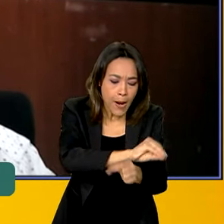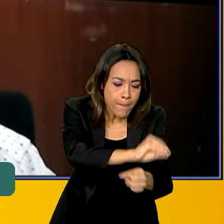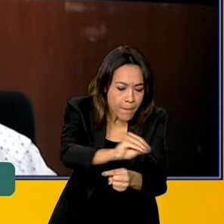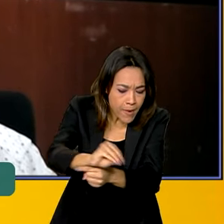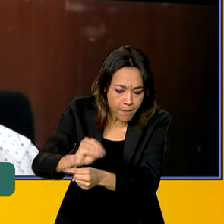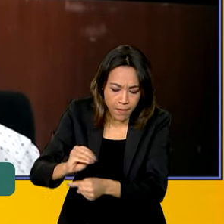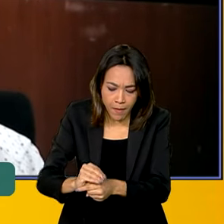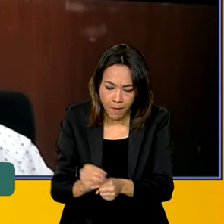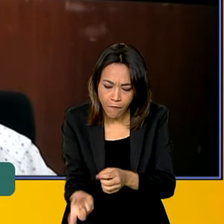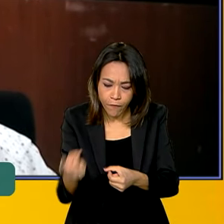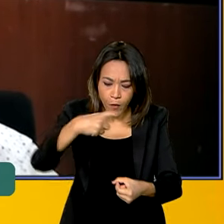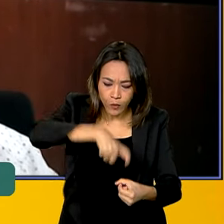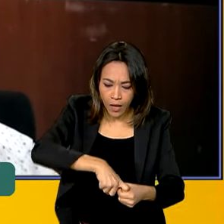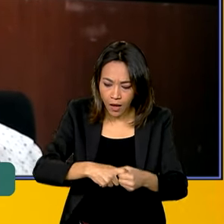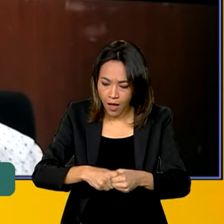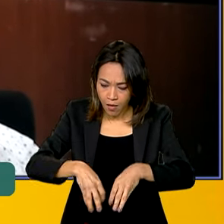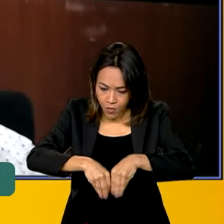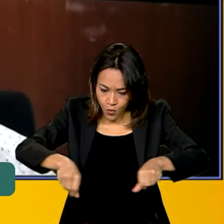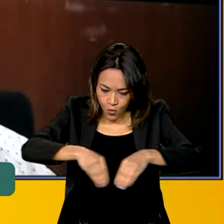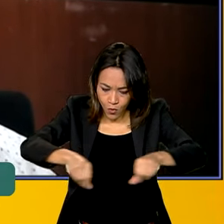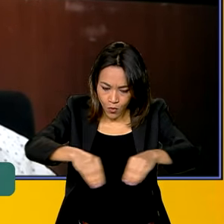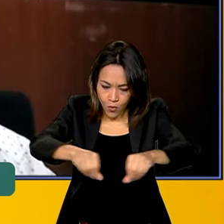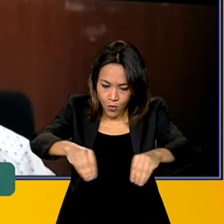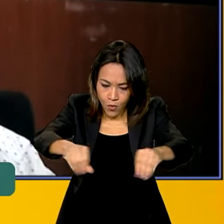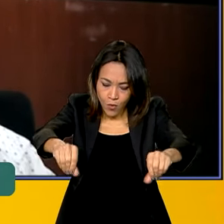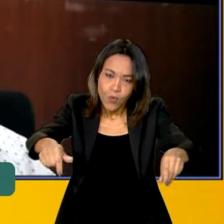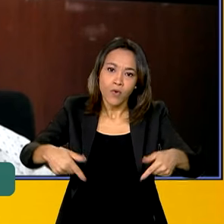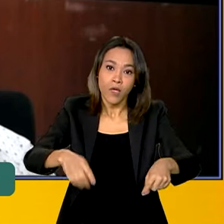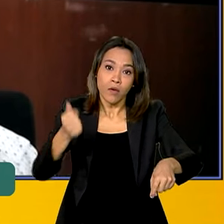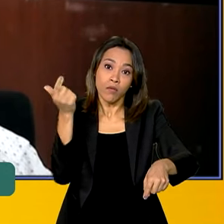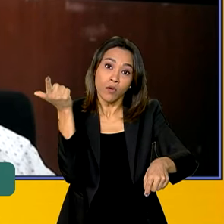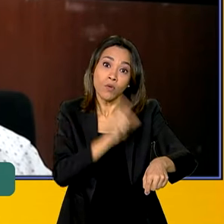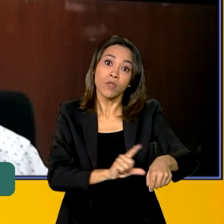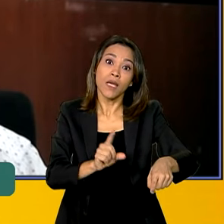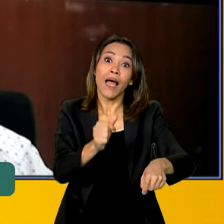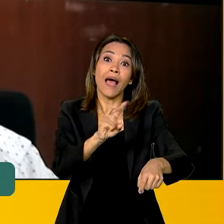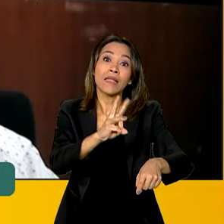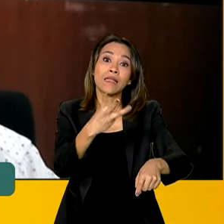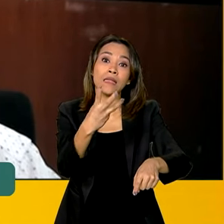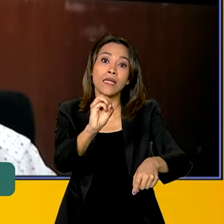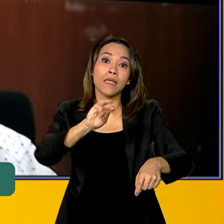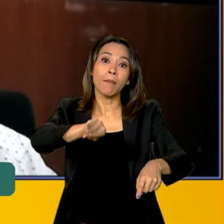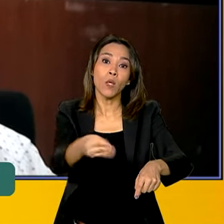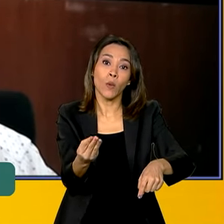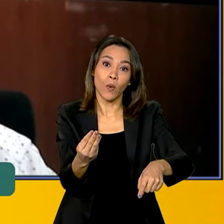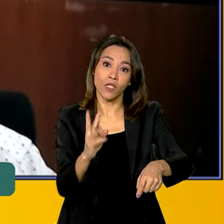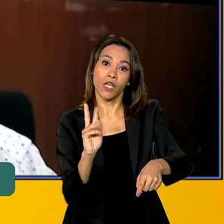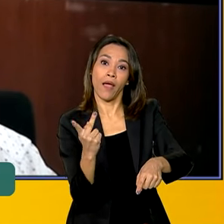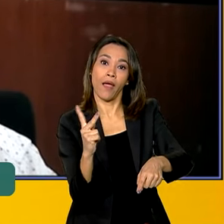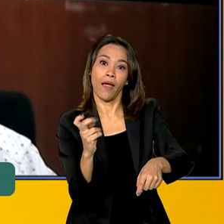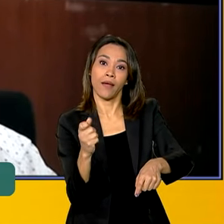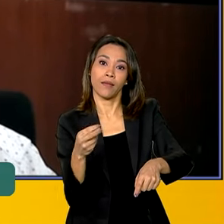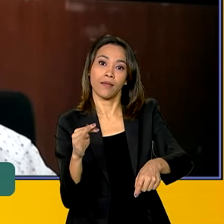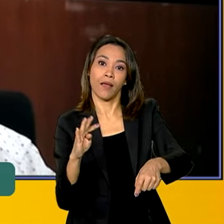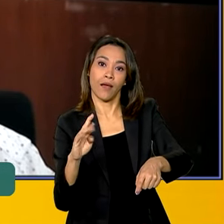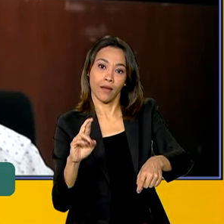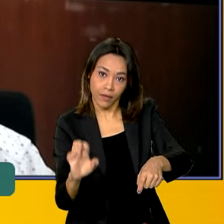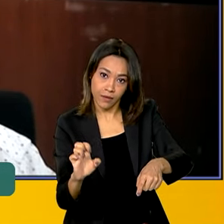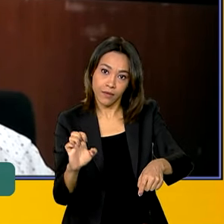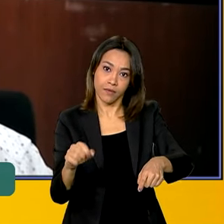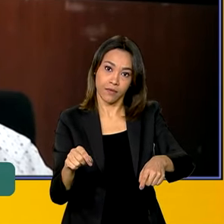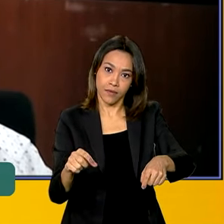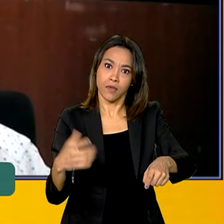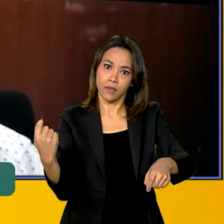produção uma área que pode, no primeiro momento, atingir a 30 milhões de hectares sem que haja necessidade de